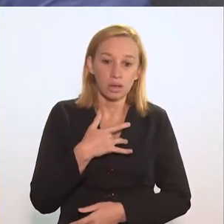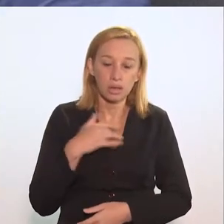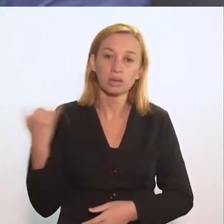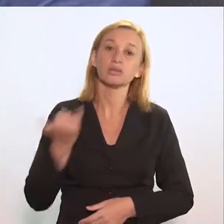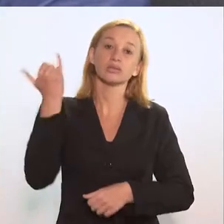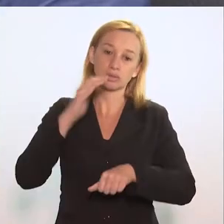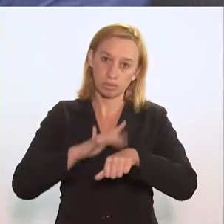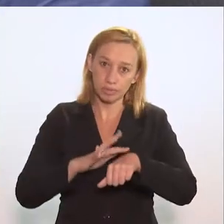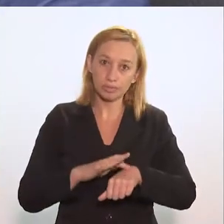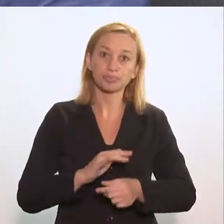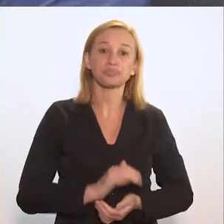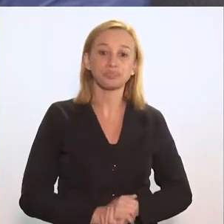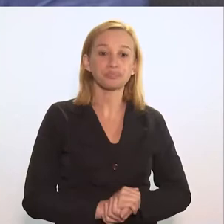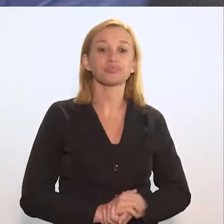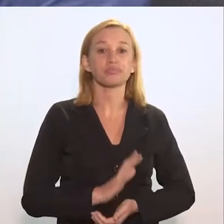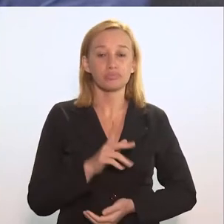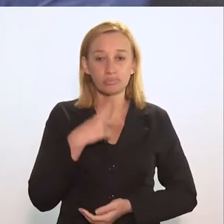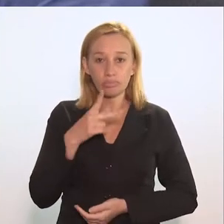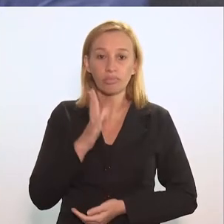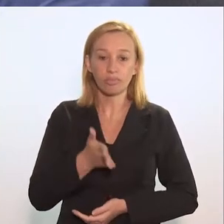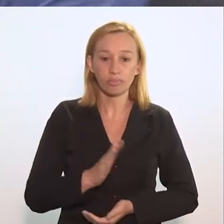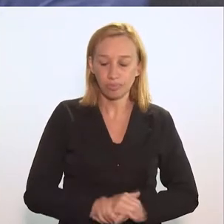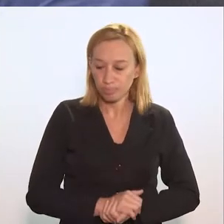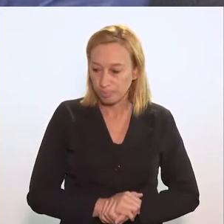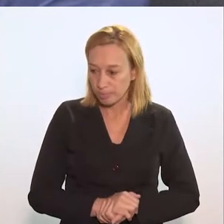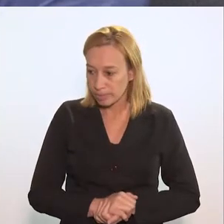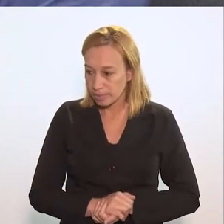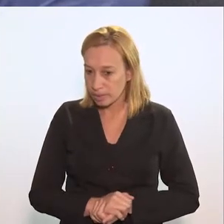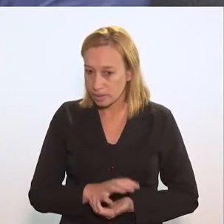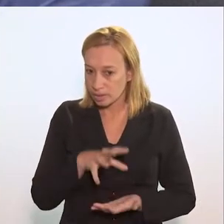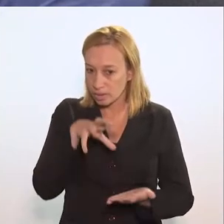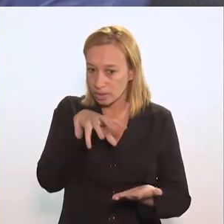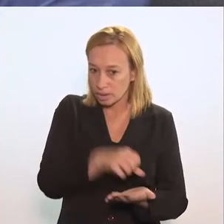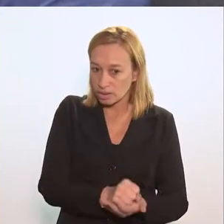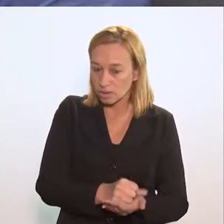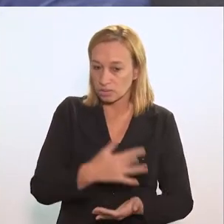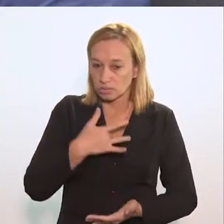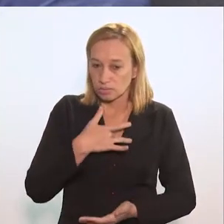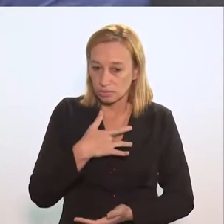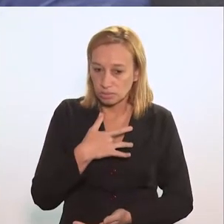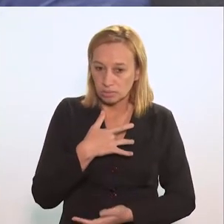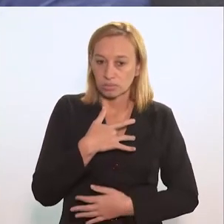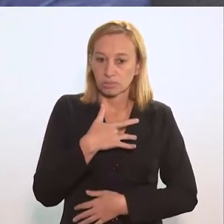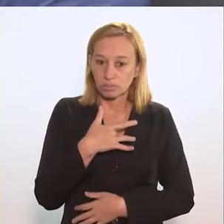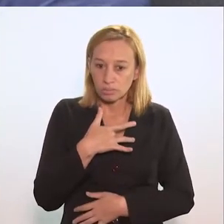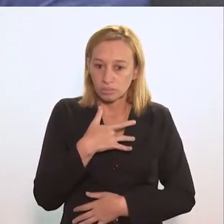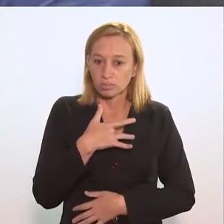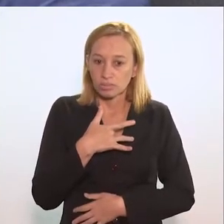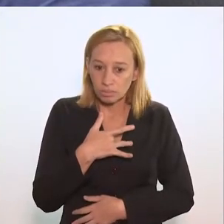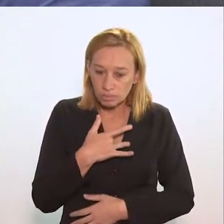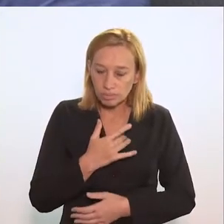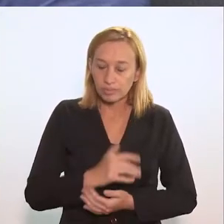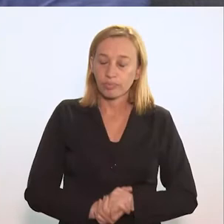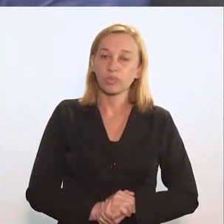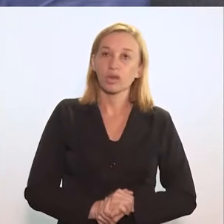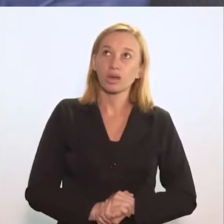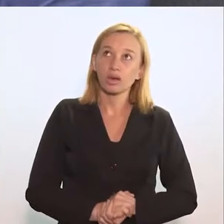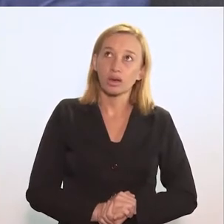doença extremamente importante. Como falei, os registros da tuberculose